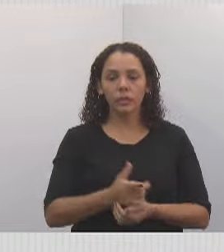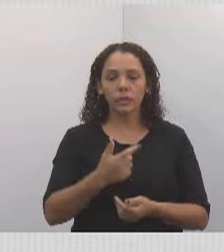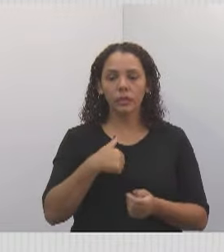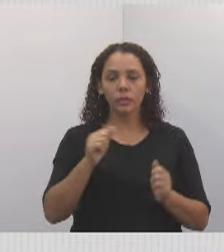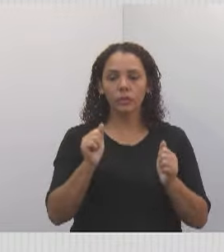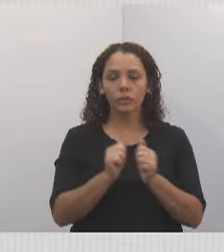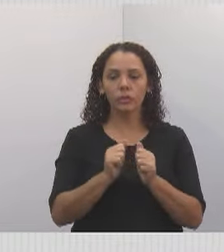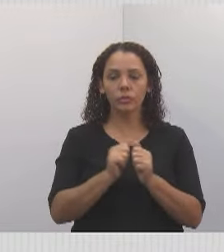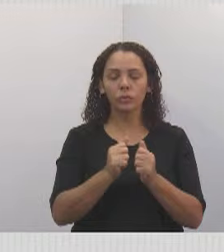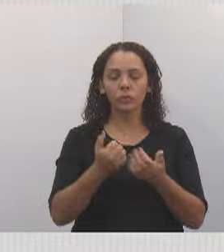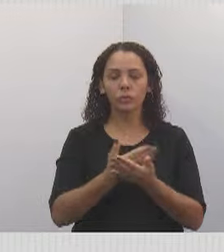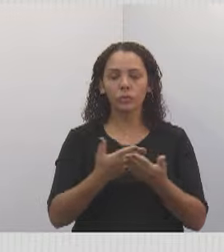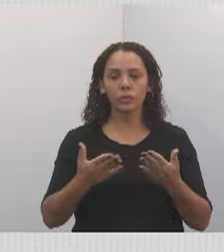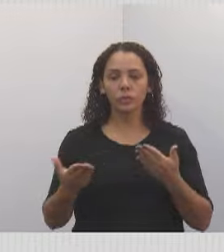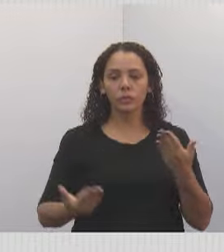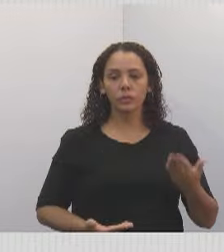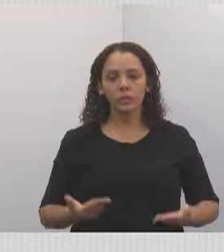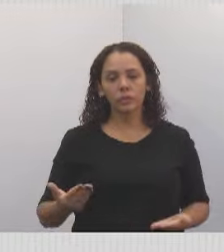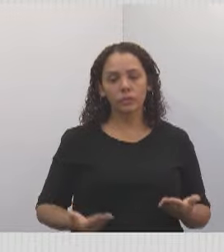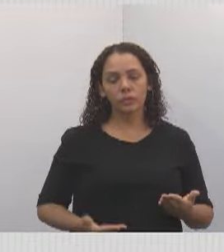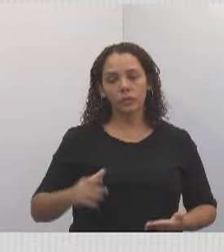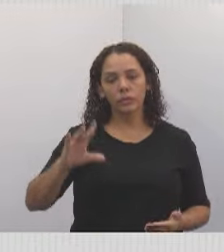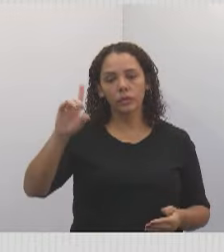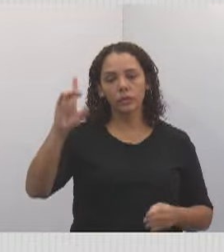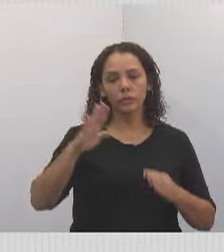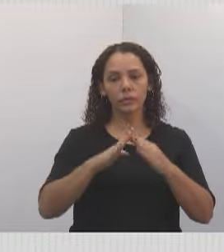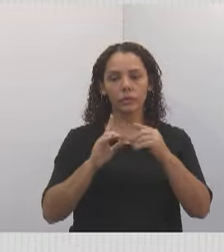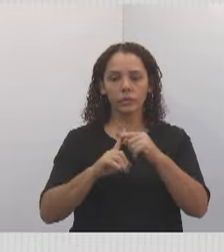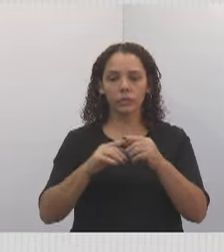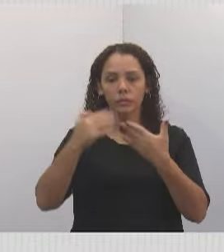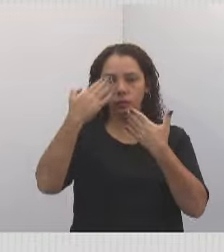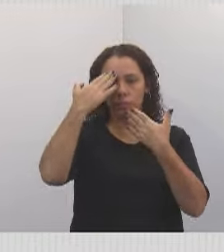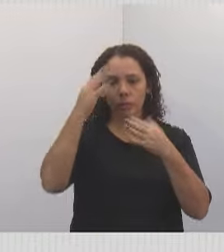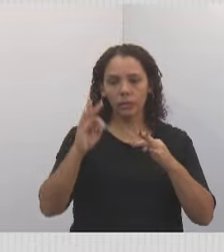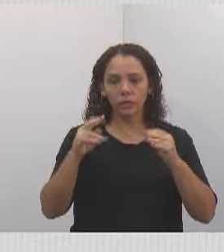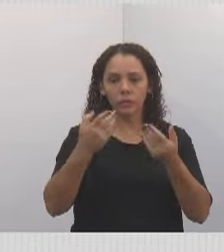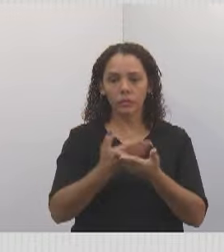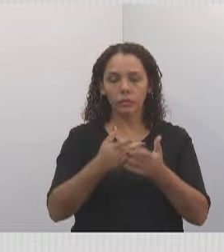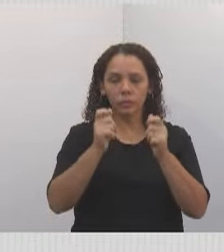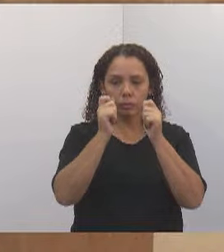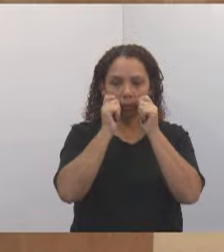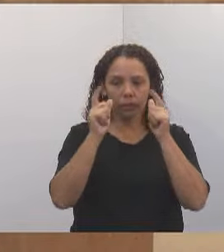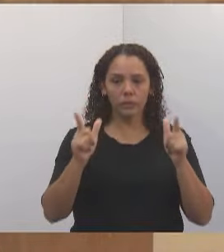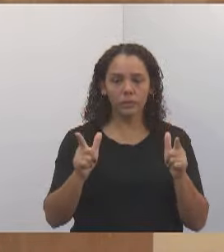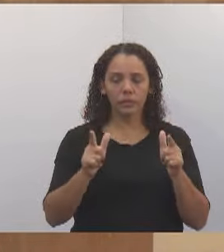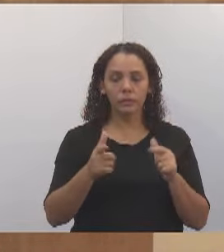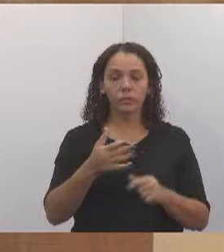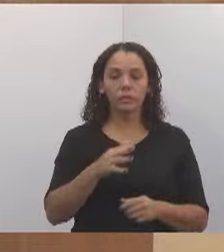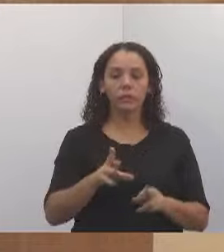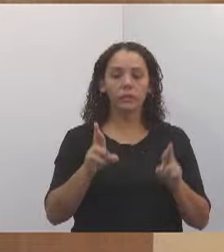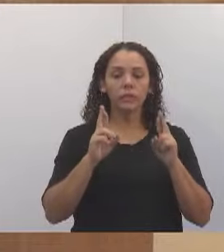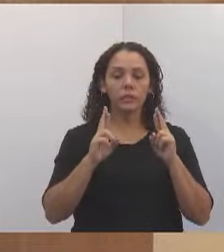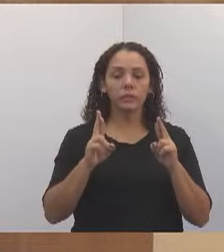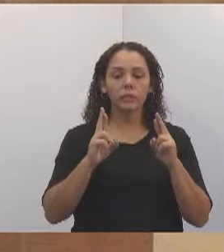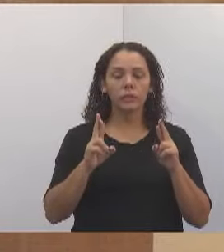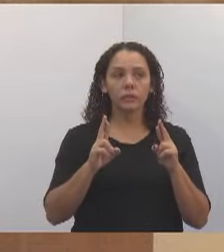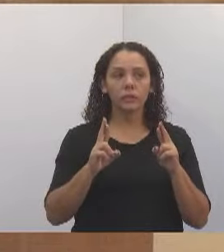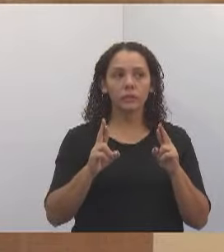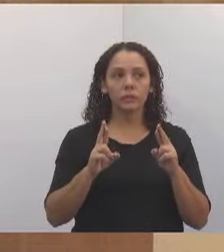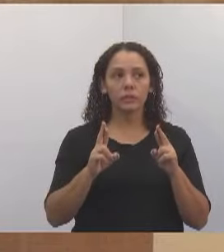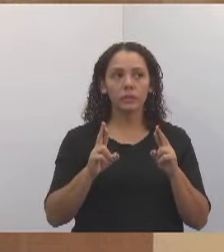aí hoje com eles, servindo a Deus na nossa paróquia. Muito obrigada a todos pela atenção, e tenha uma